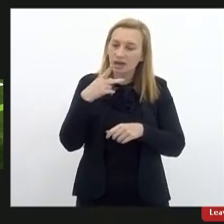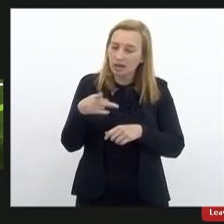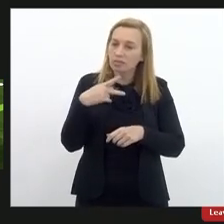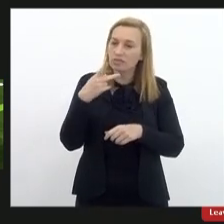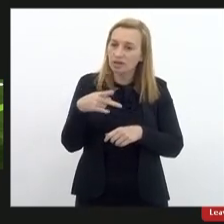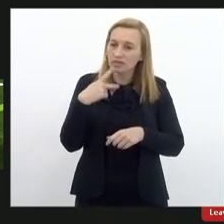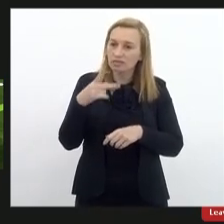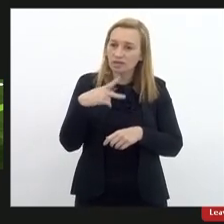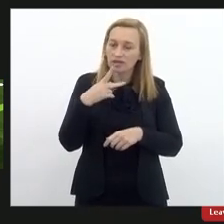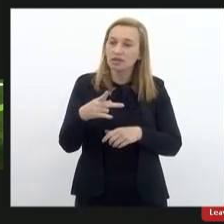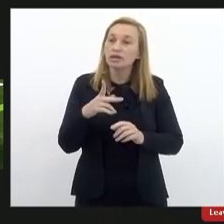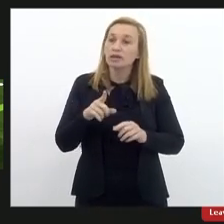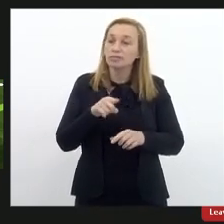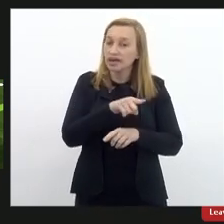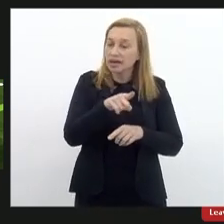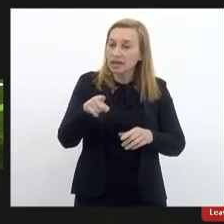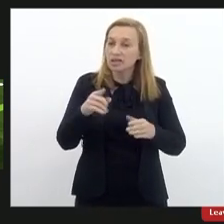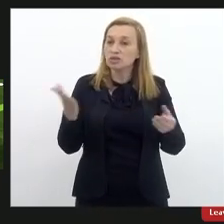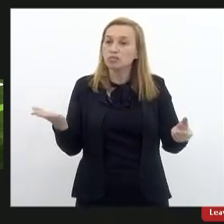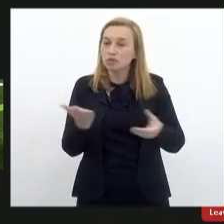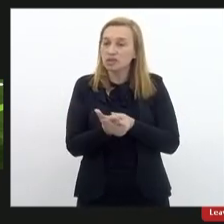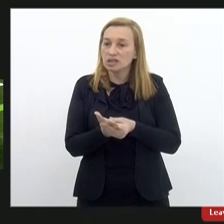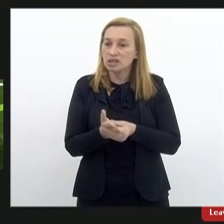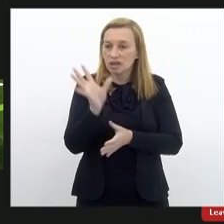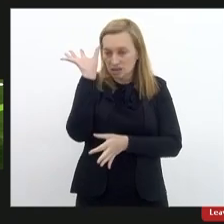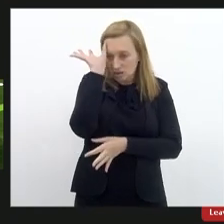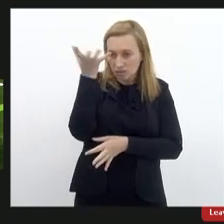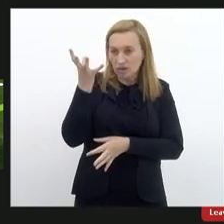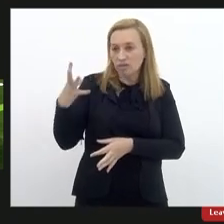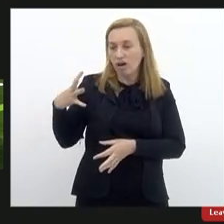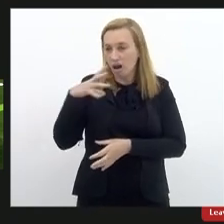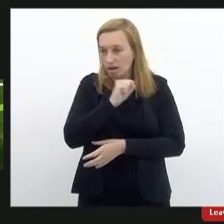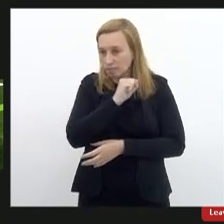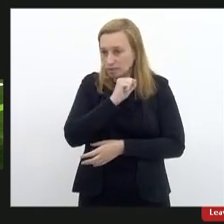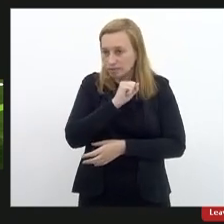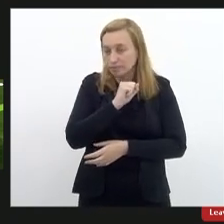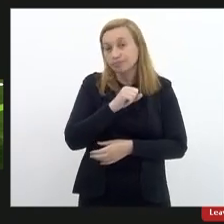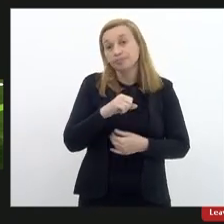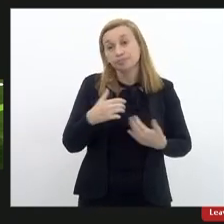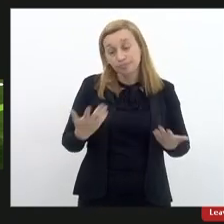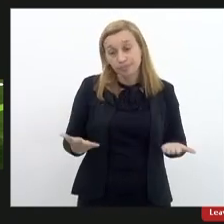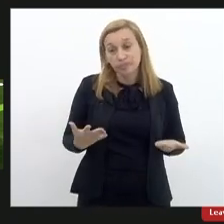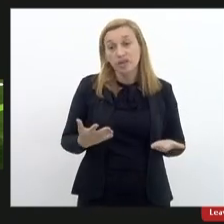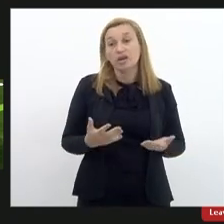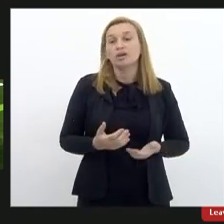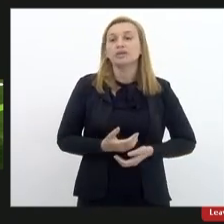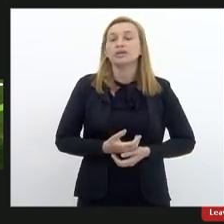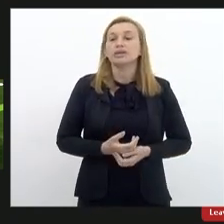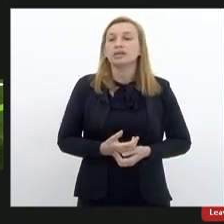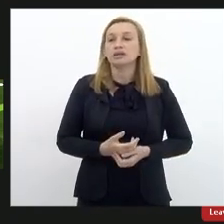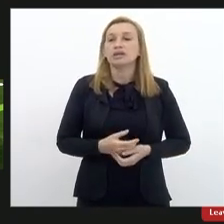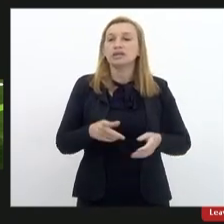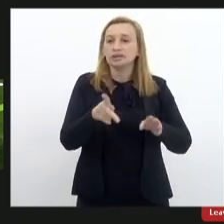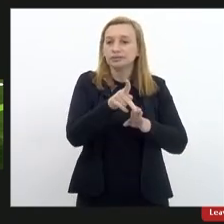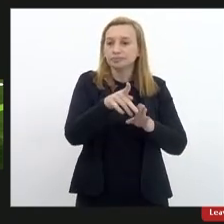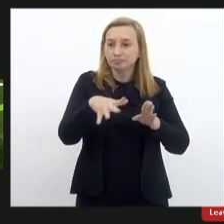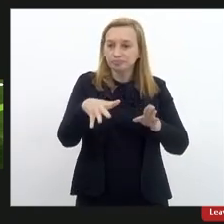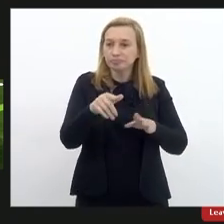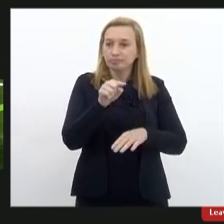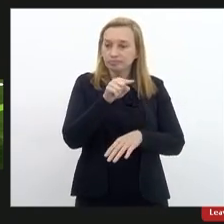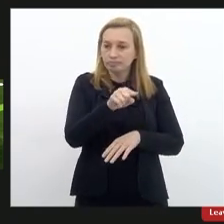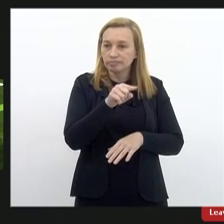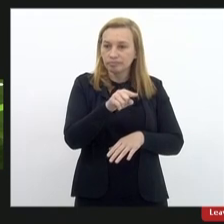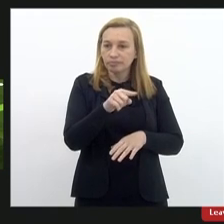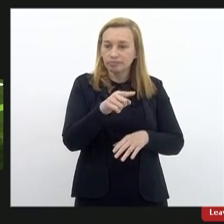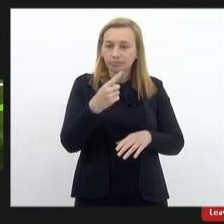força-tarefa para que esses processos sejam solucionados e que essas portarias sejam